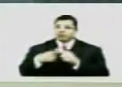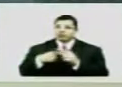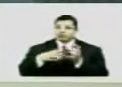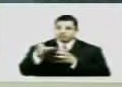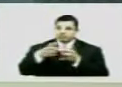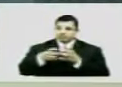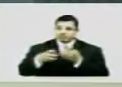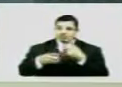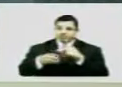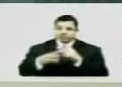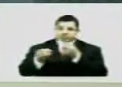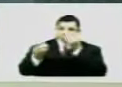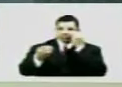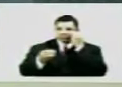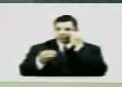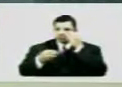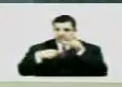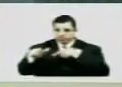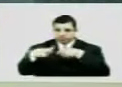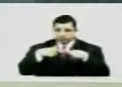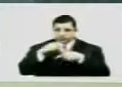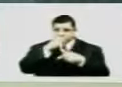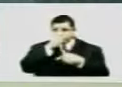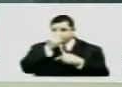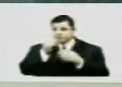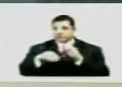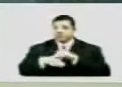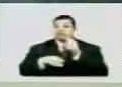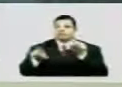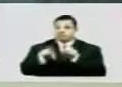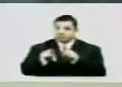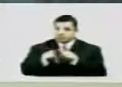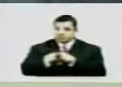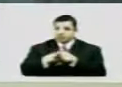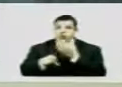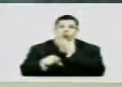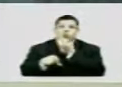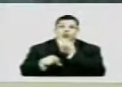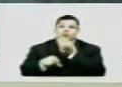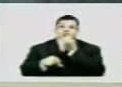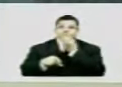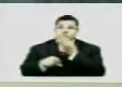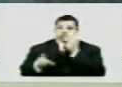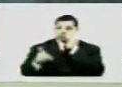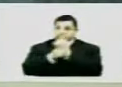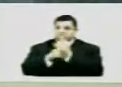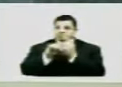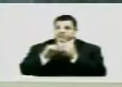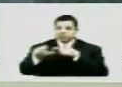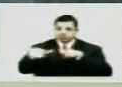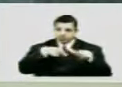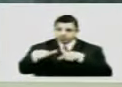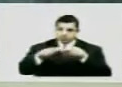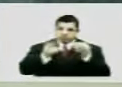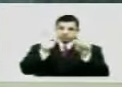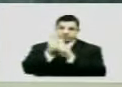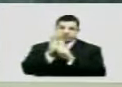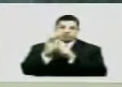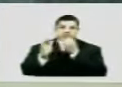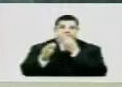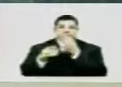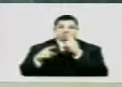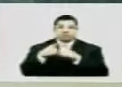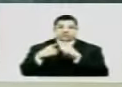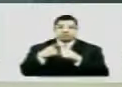contrariou os seus interesses do tráfico Mata também um homem de bem Se contrariar os seus interesses do tráfico